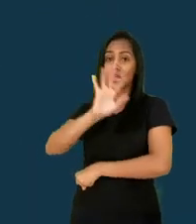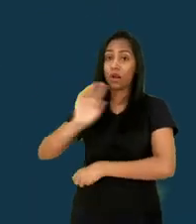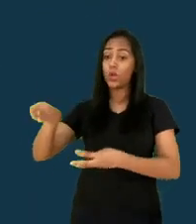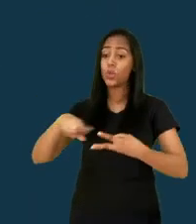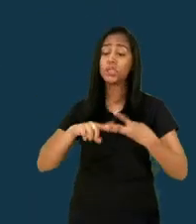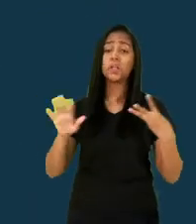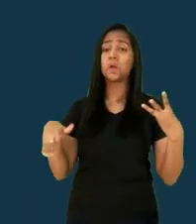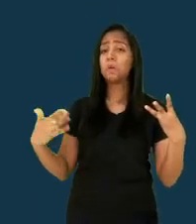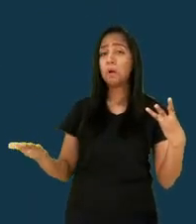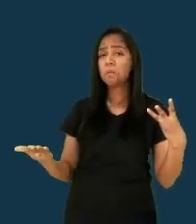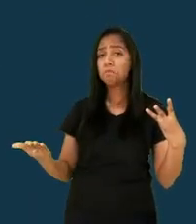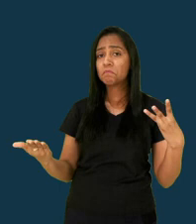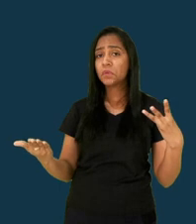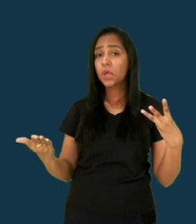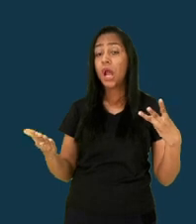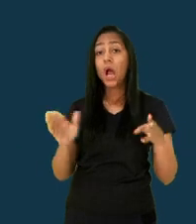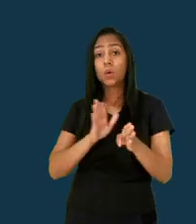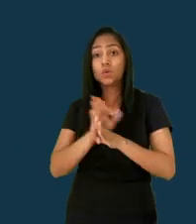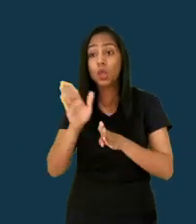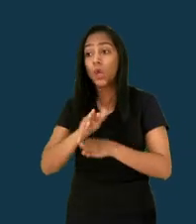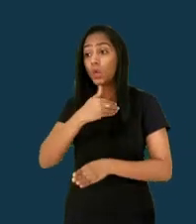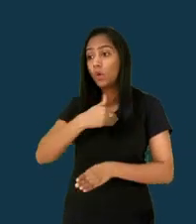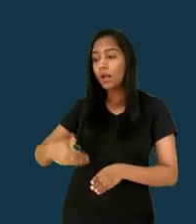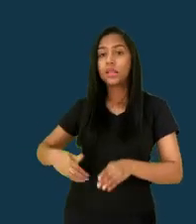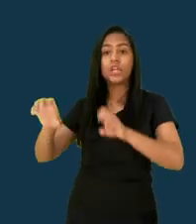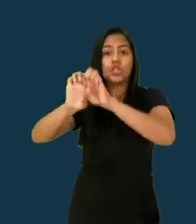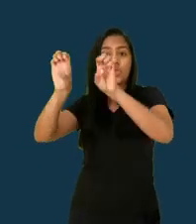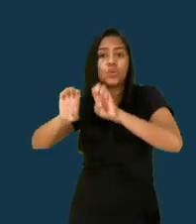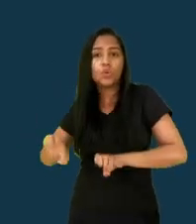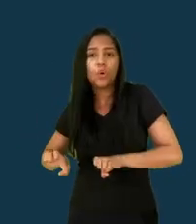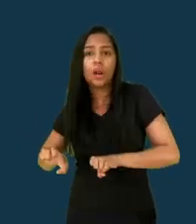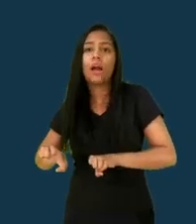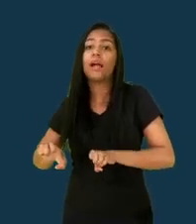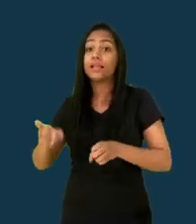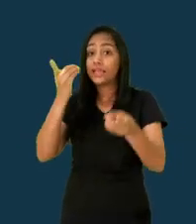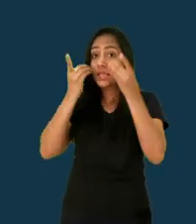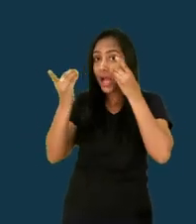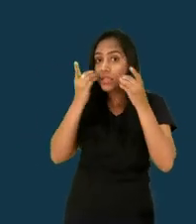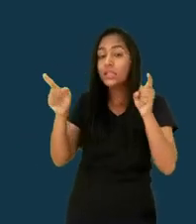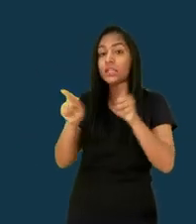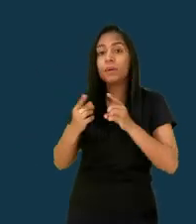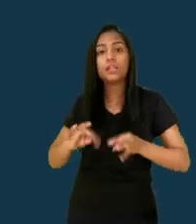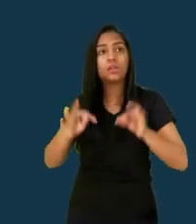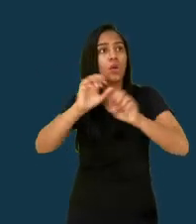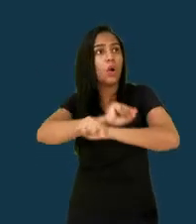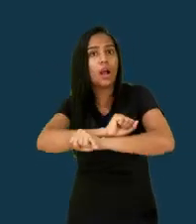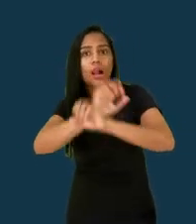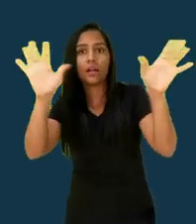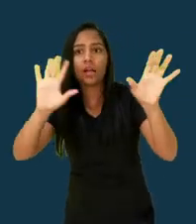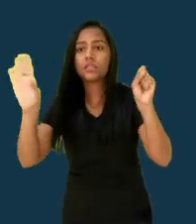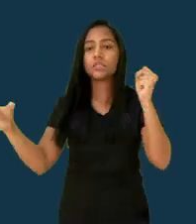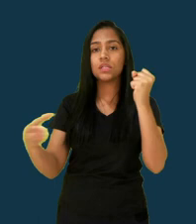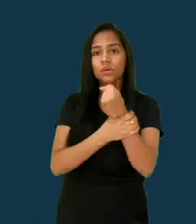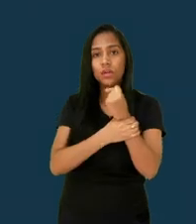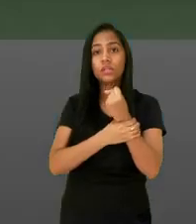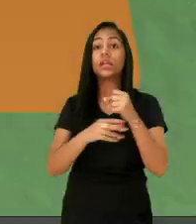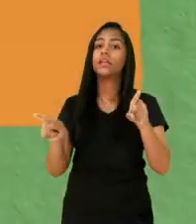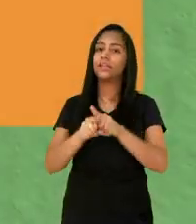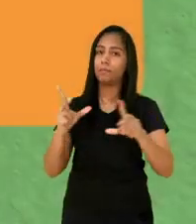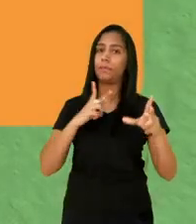Para isso, governos e iniciativa privada devem trabalhar para melhorar a conectividade em todas as regiões do Brasil.